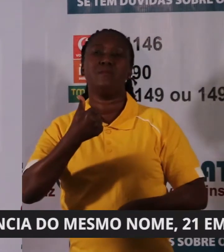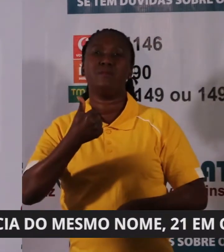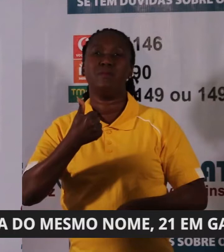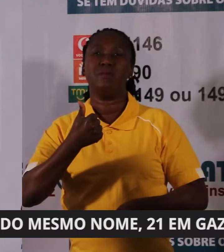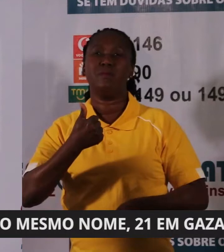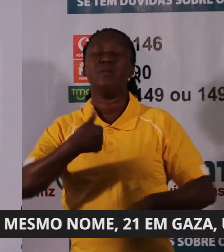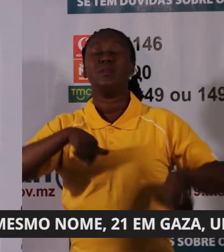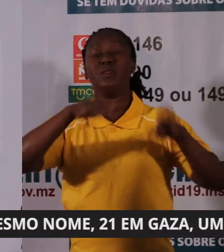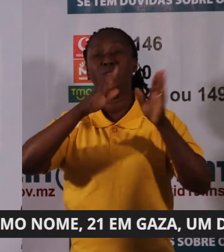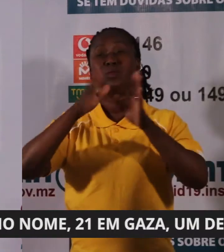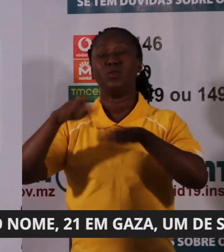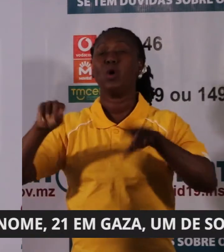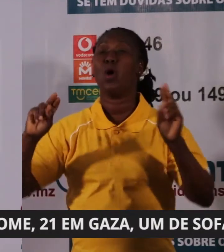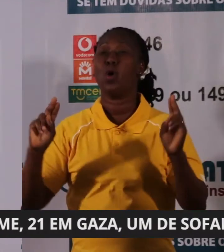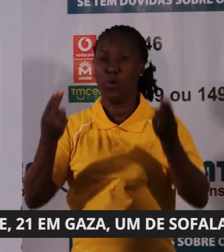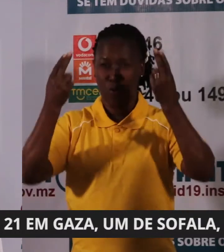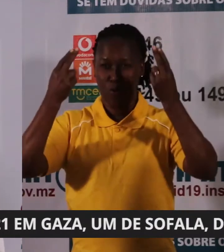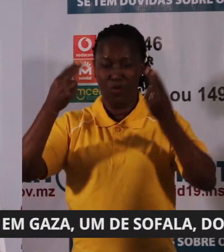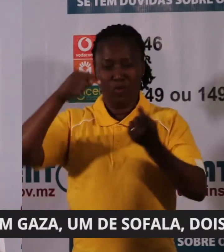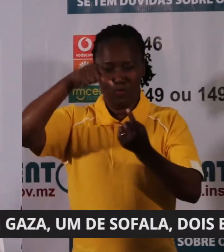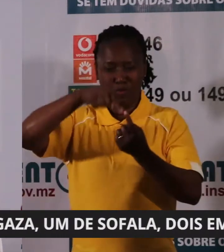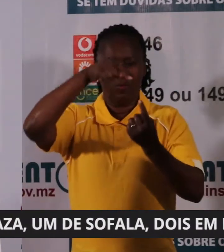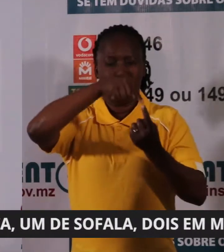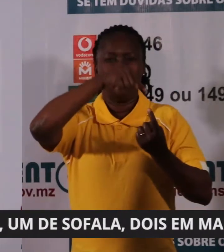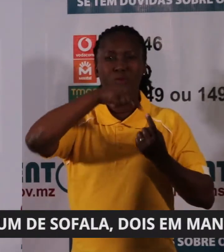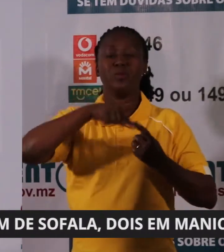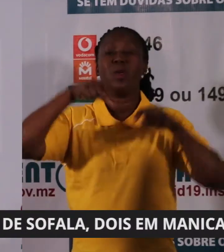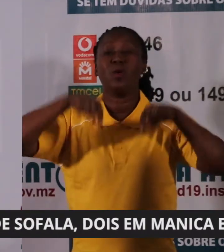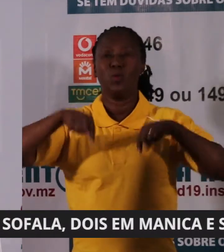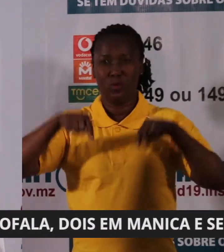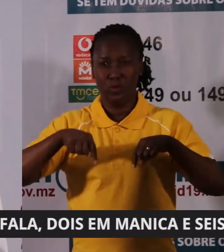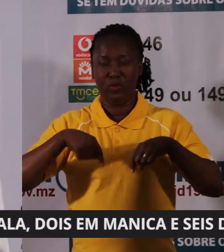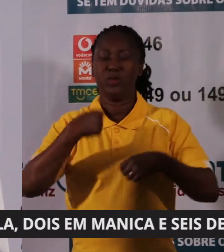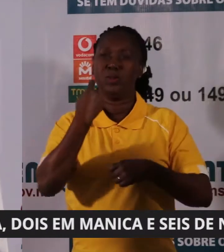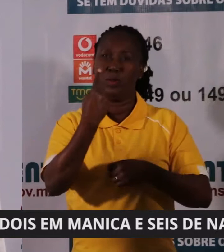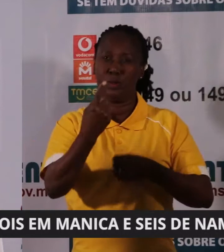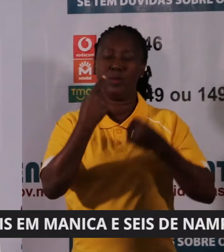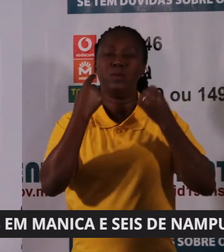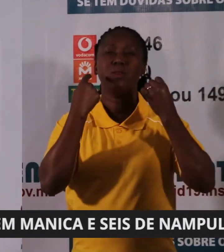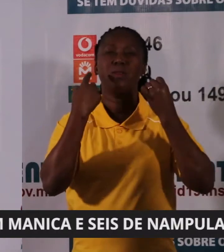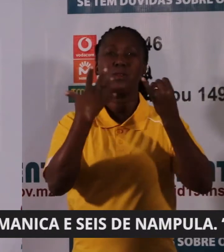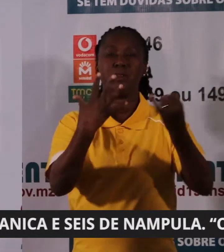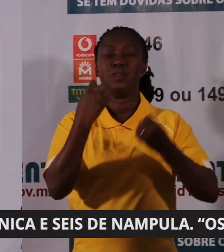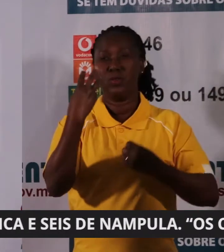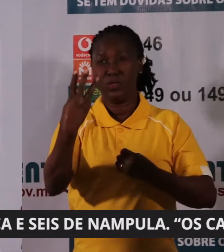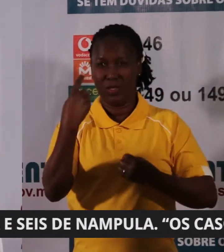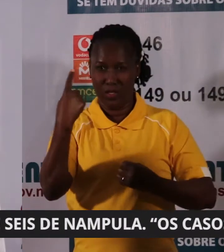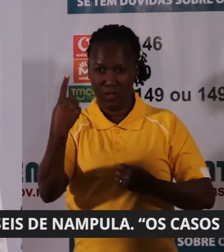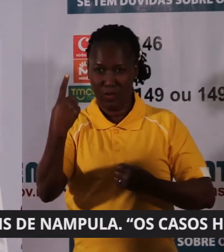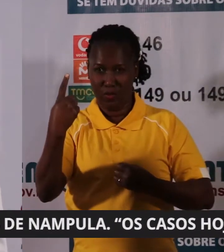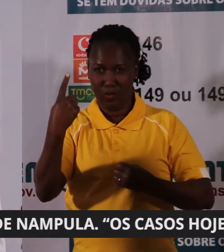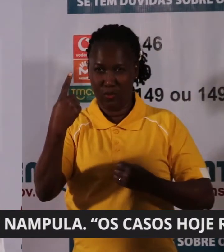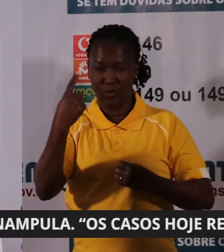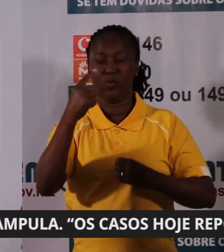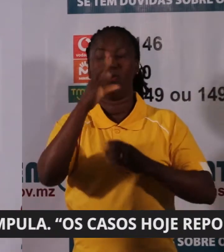Dos novos casos testados hoje, 1.631 testes